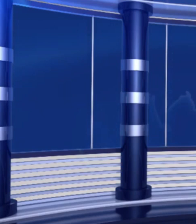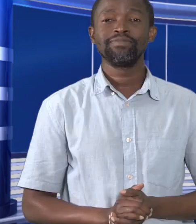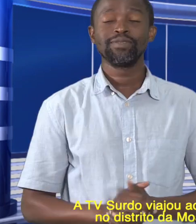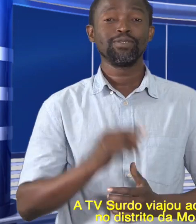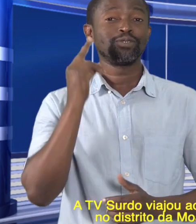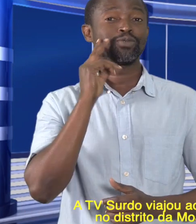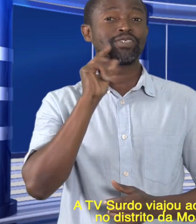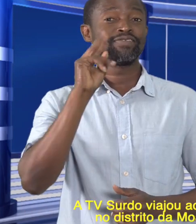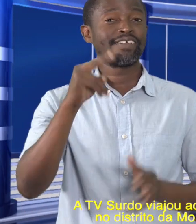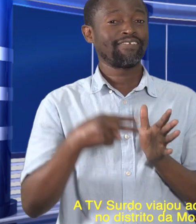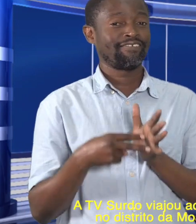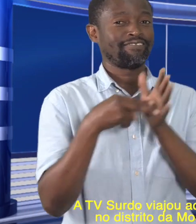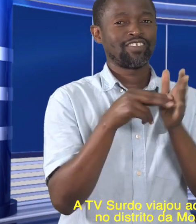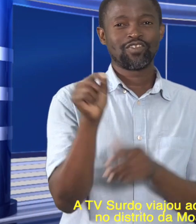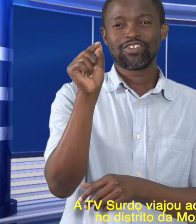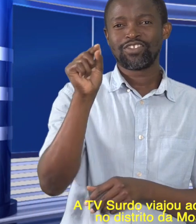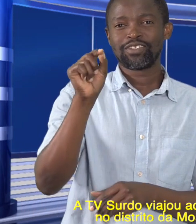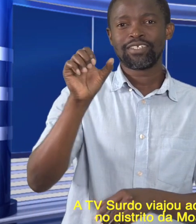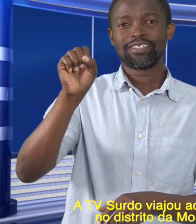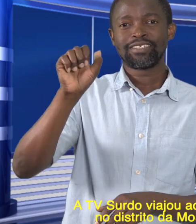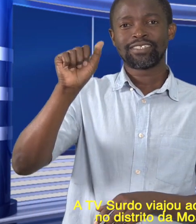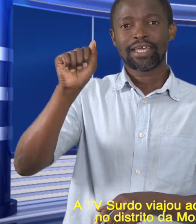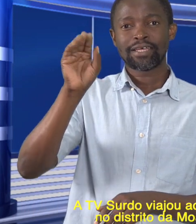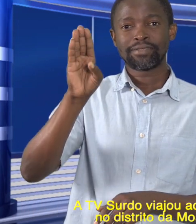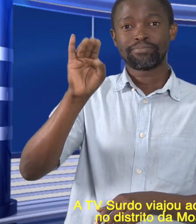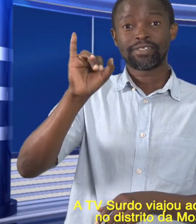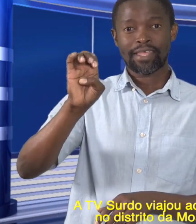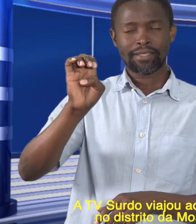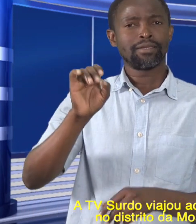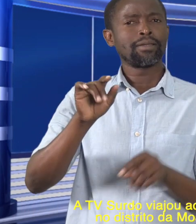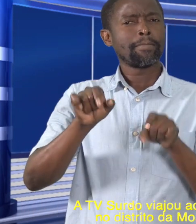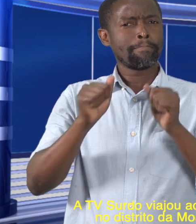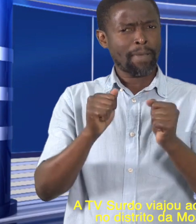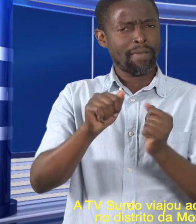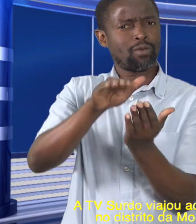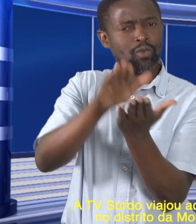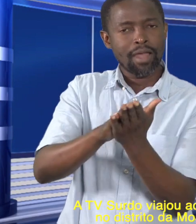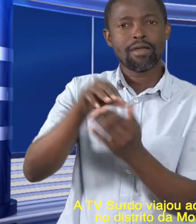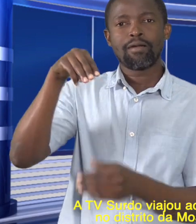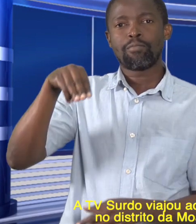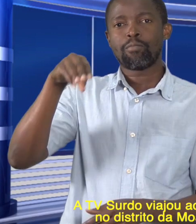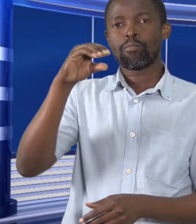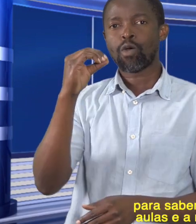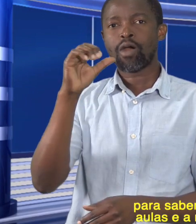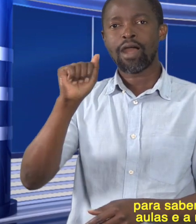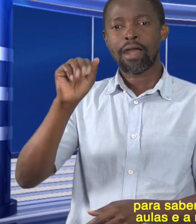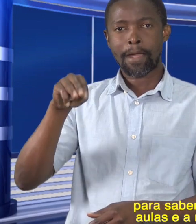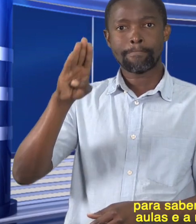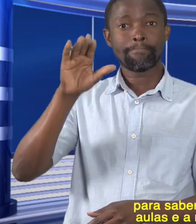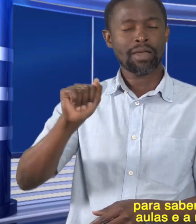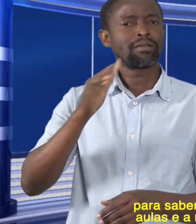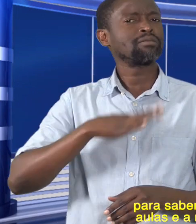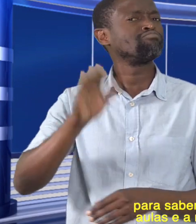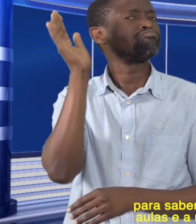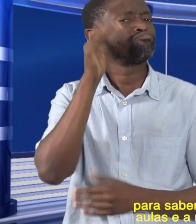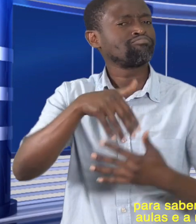A TV Surdo viajou ao posto administrativo de Sábia, no distrito da Moamba, província de Maputo, para saber